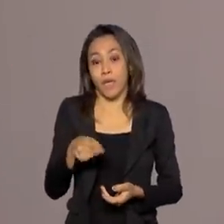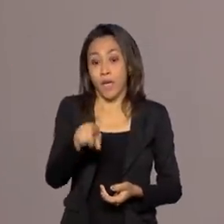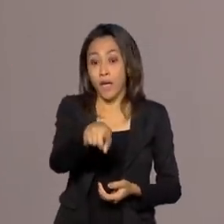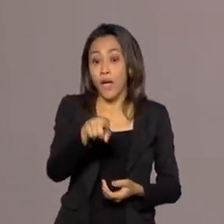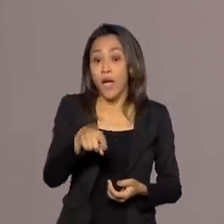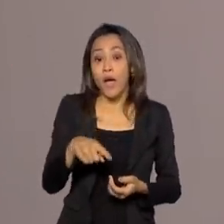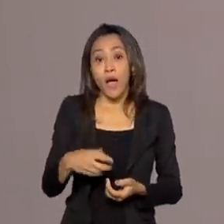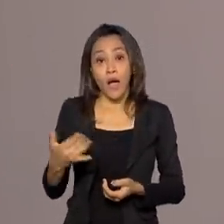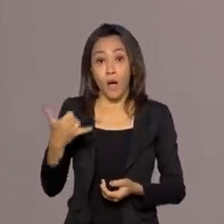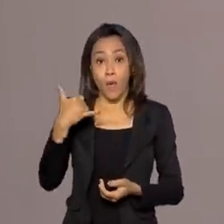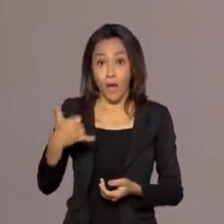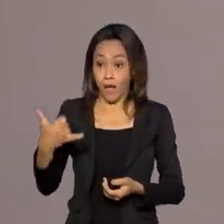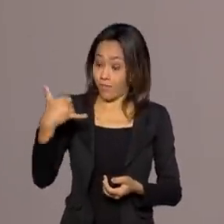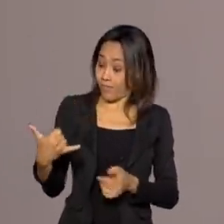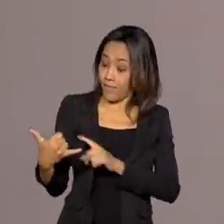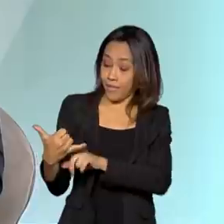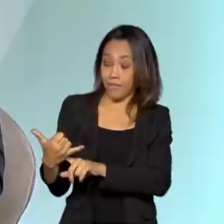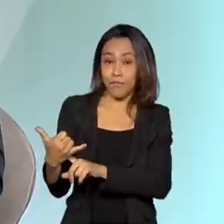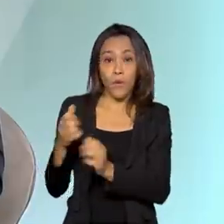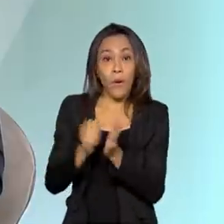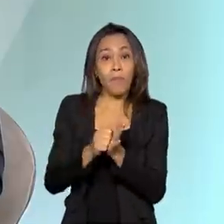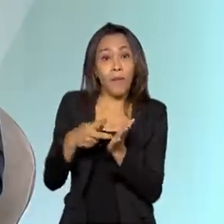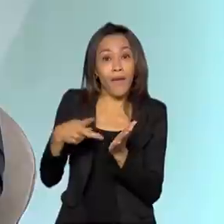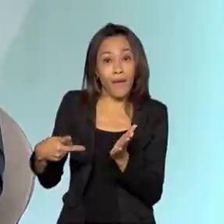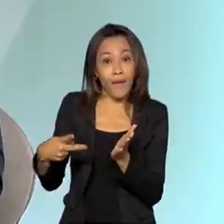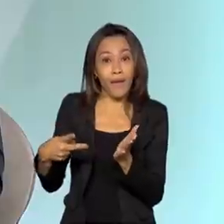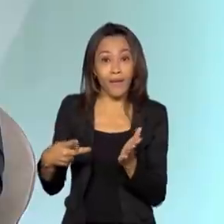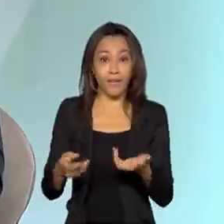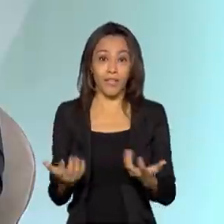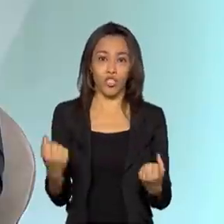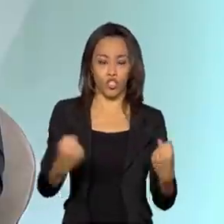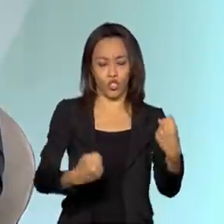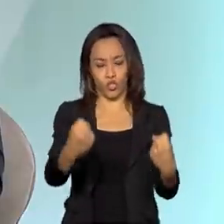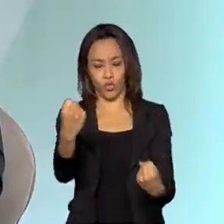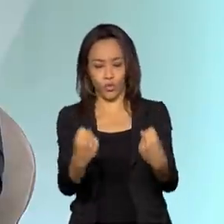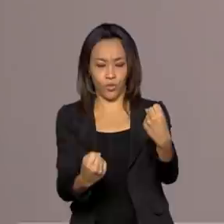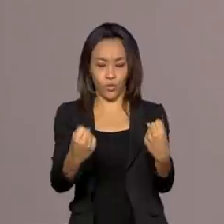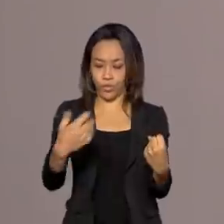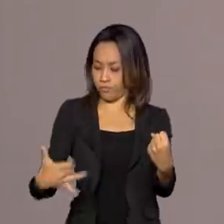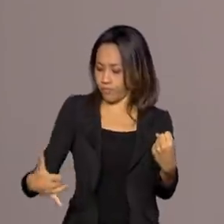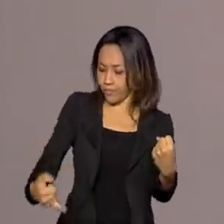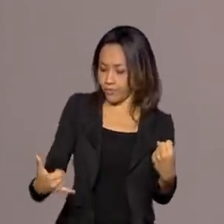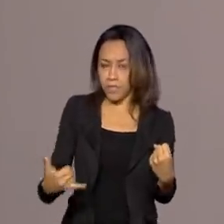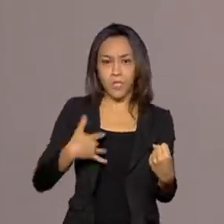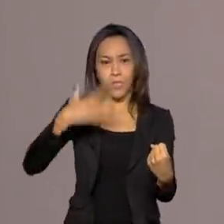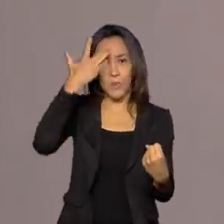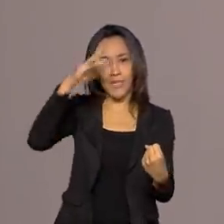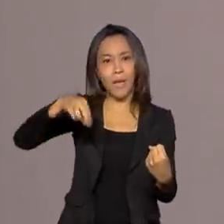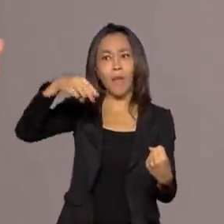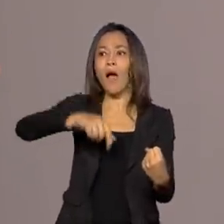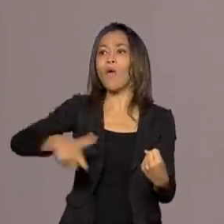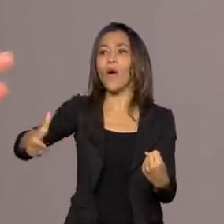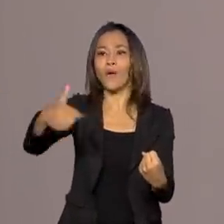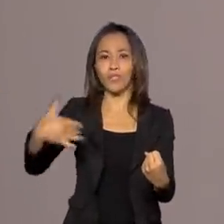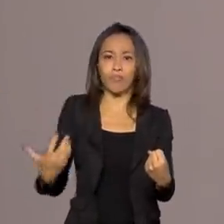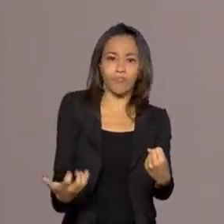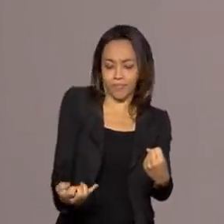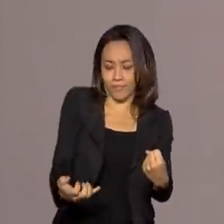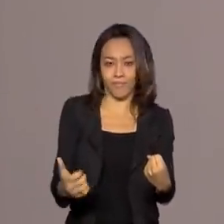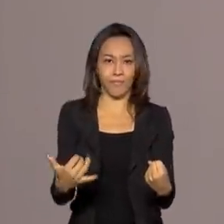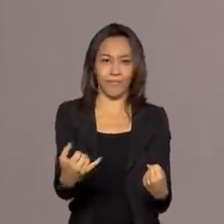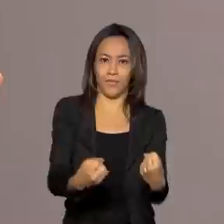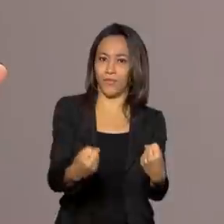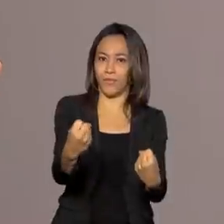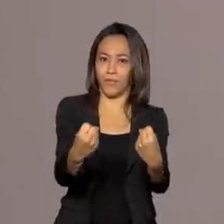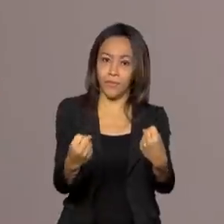assistente do celular, aquele aplicativo que você usa para dirigir o carro sem saber, sem conhecer direito o mapa, né? E também vai ter aplicação, vamos citar